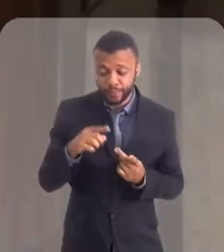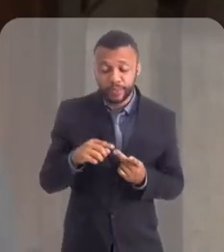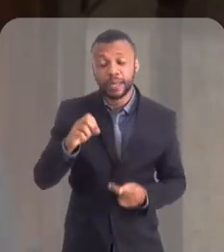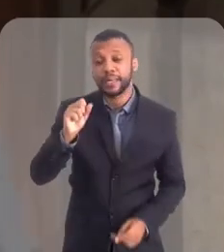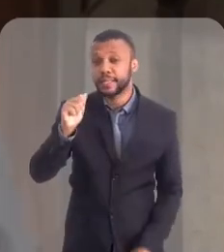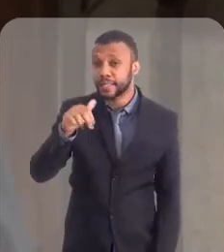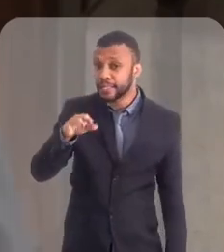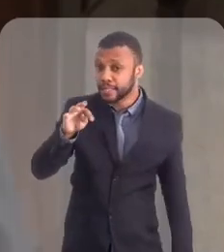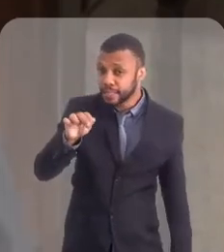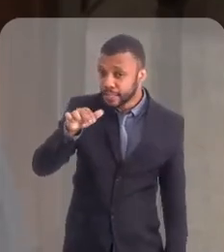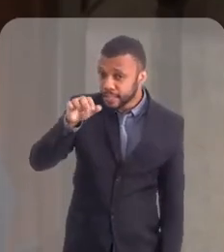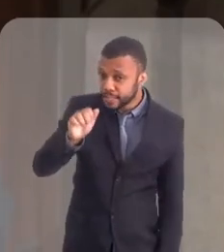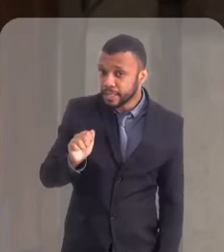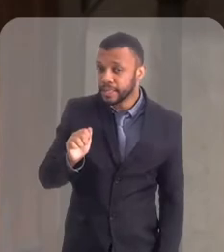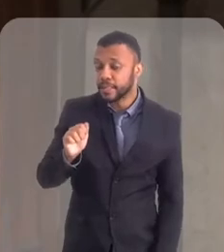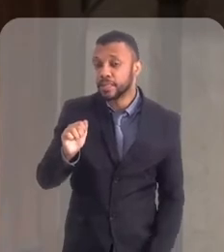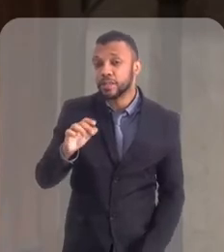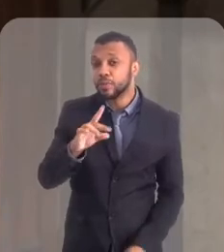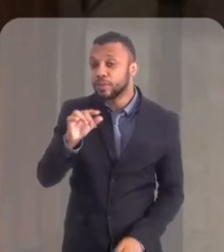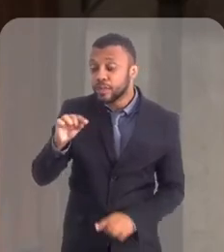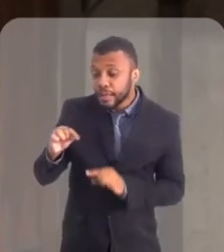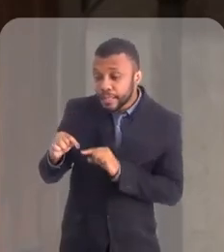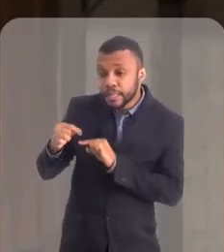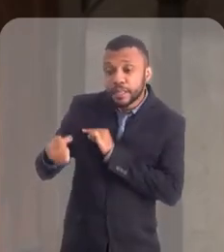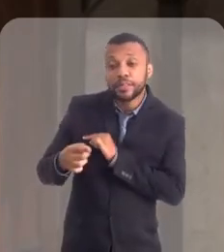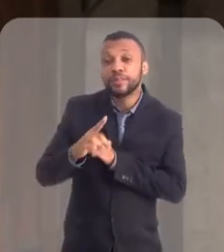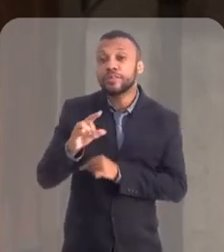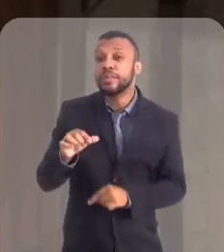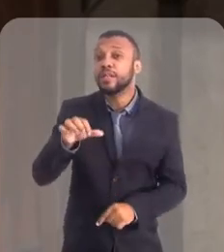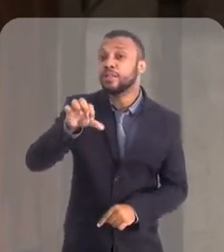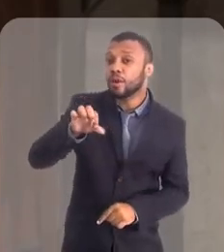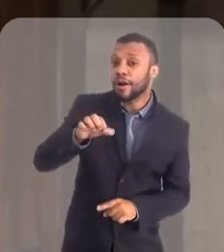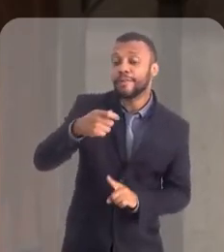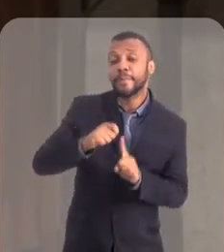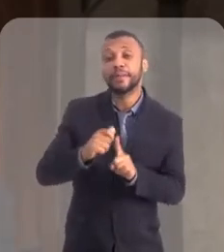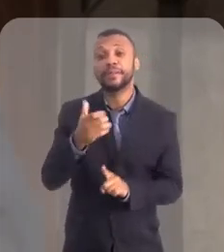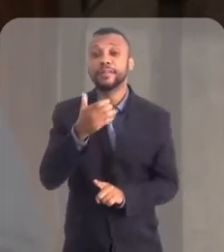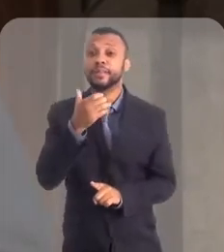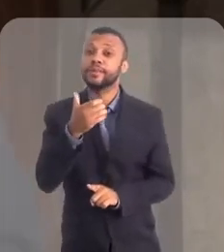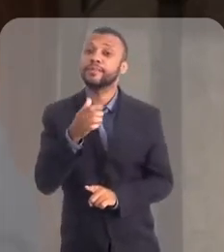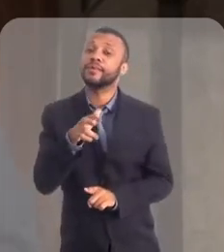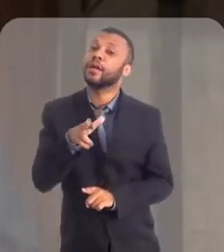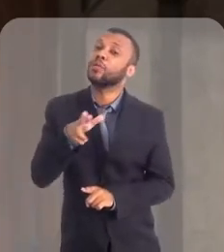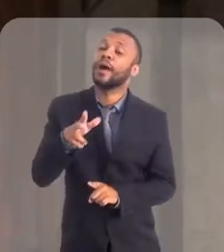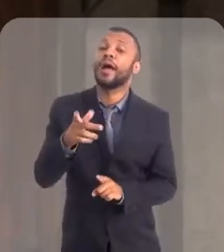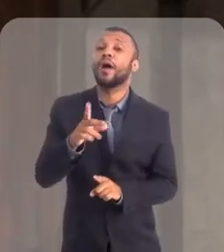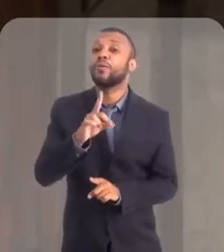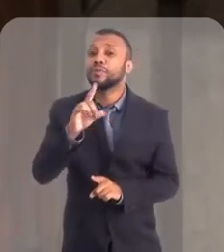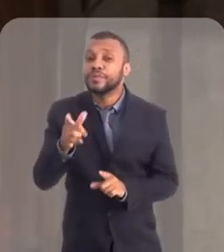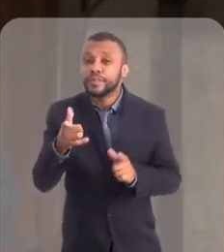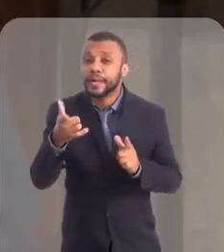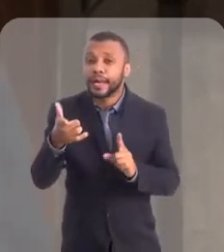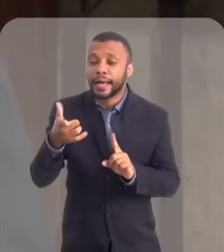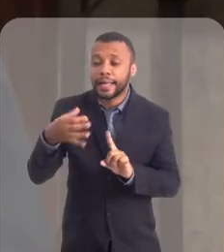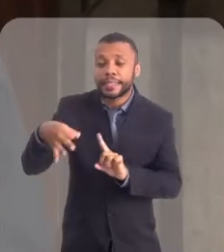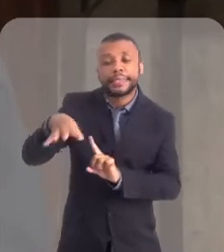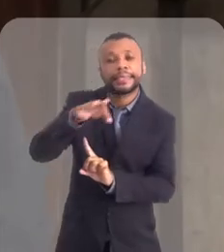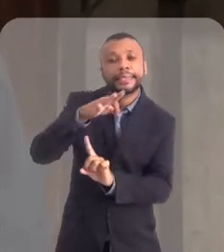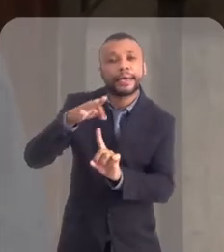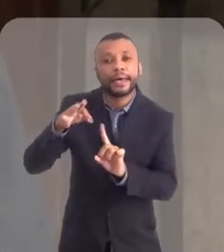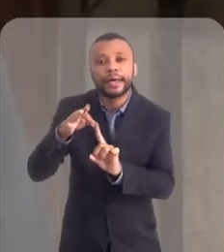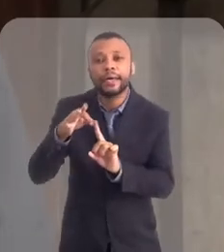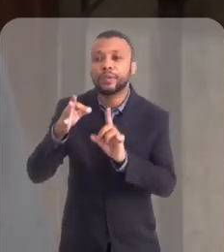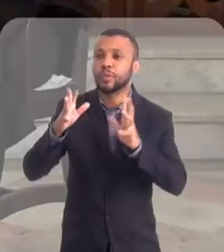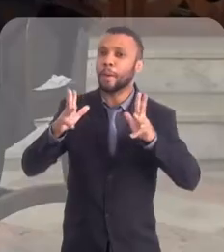Santana, a avó de Jesus. Ela é no dia seguinte, no dia 9 de dezembro. E ela não é um dia santo de guarda ou de preceito.